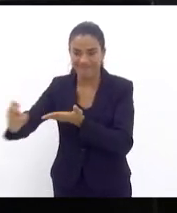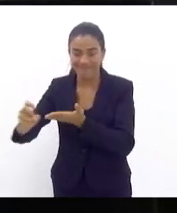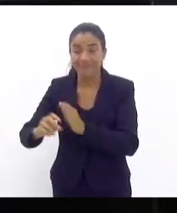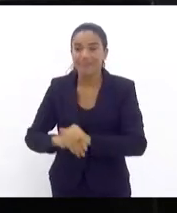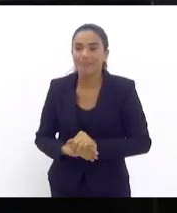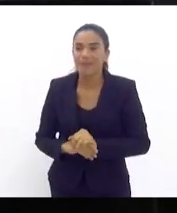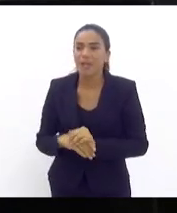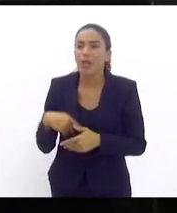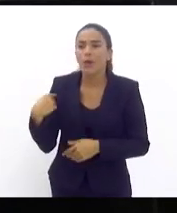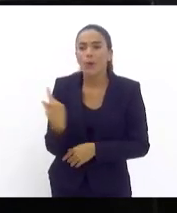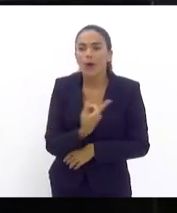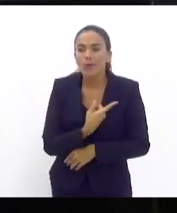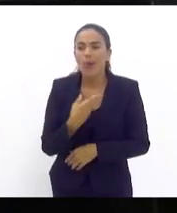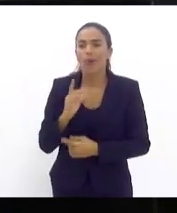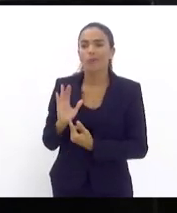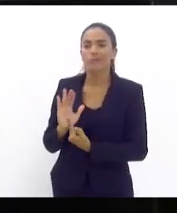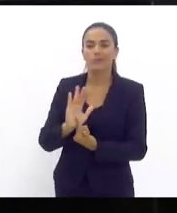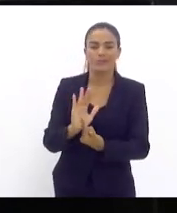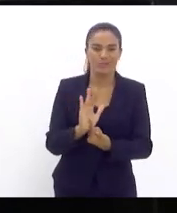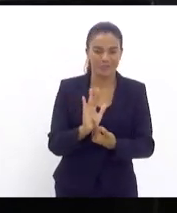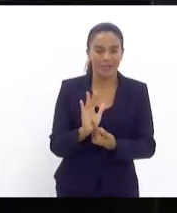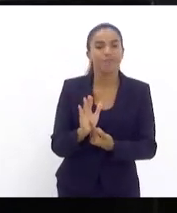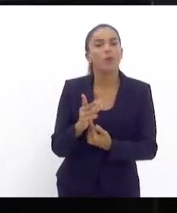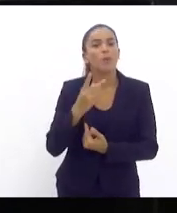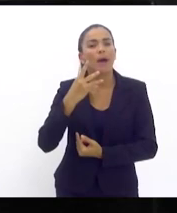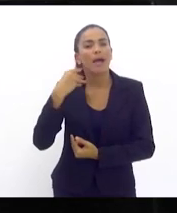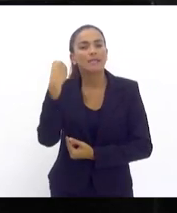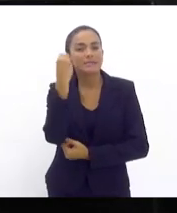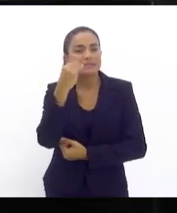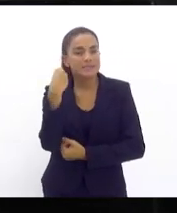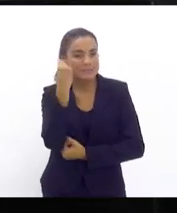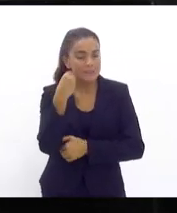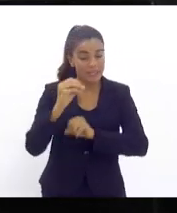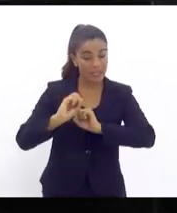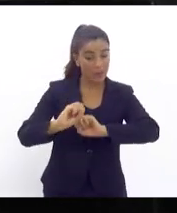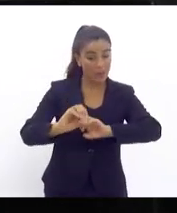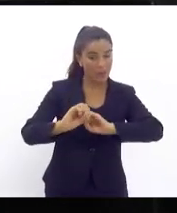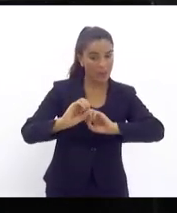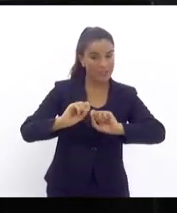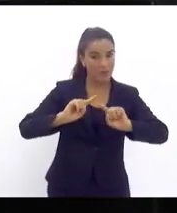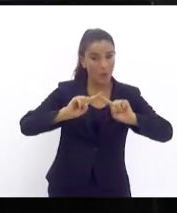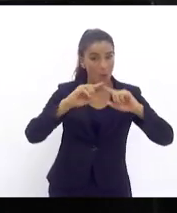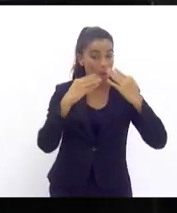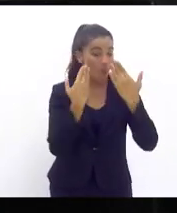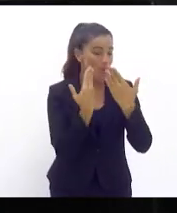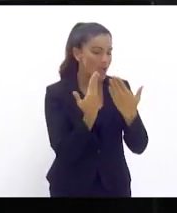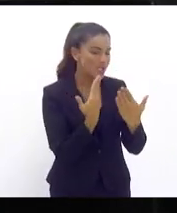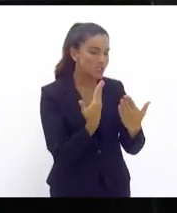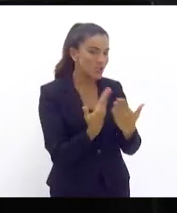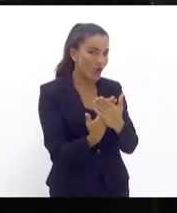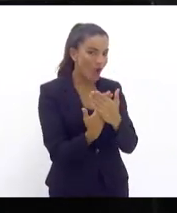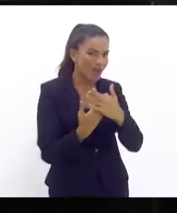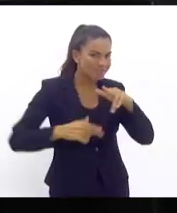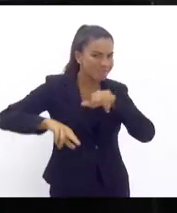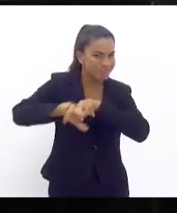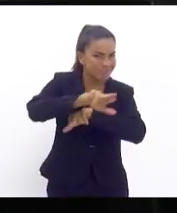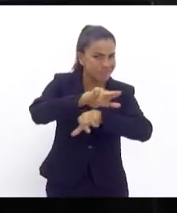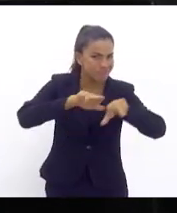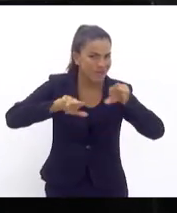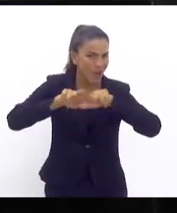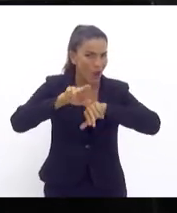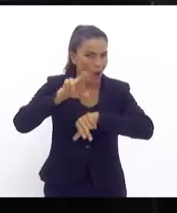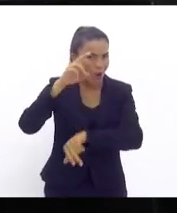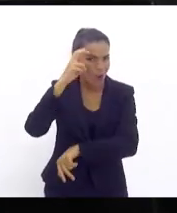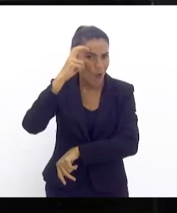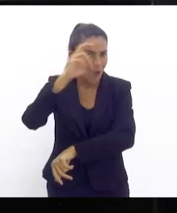aqui, quando eu trouxe uma experiência educacional de uma escola intercultural, o que